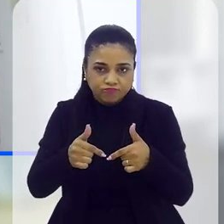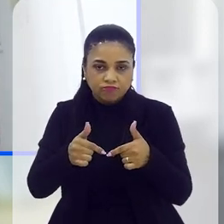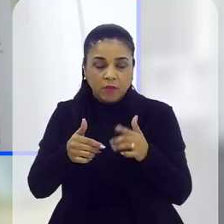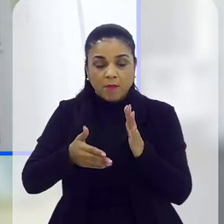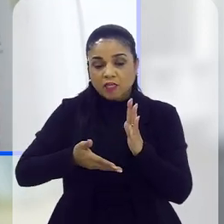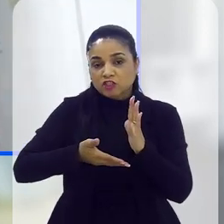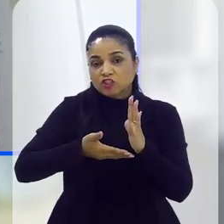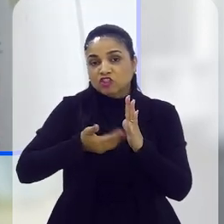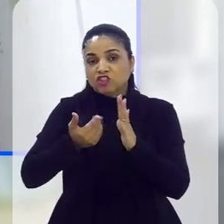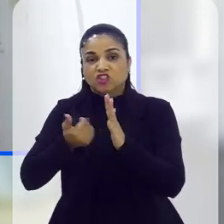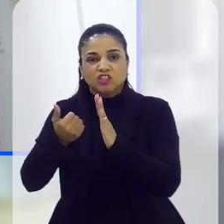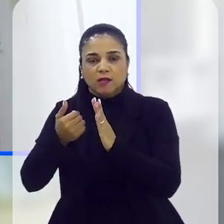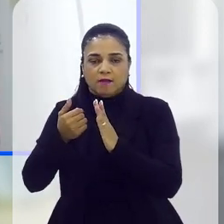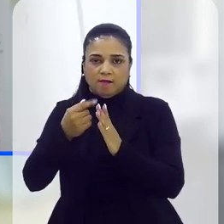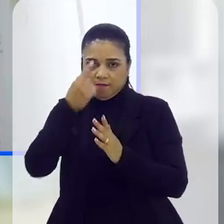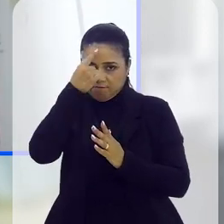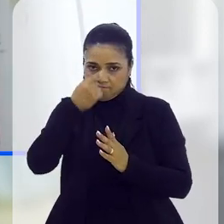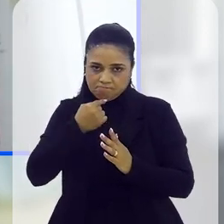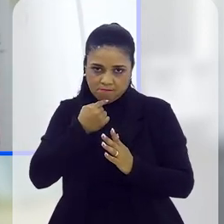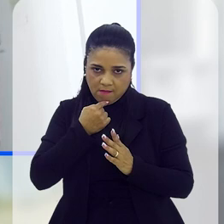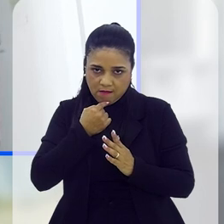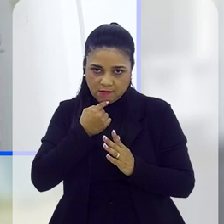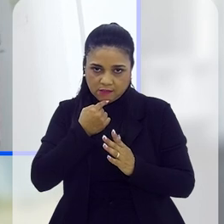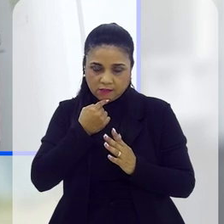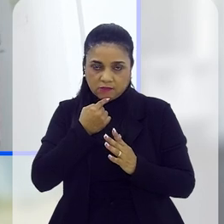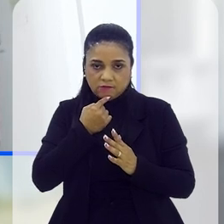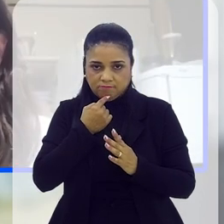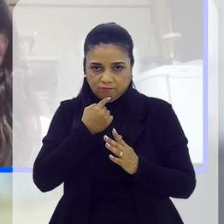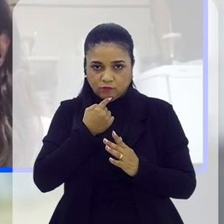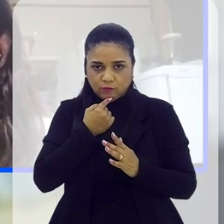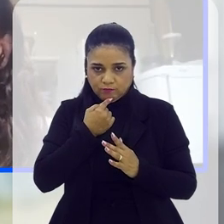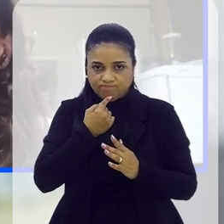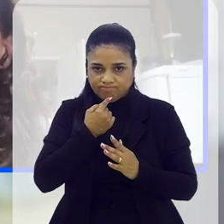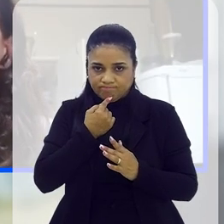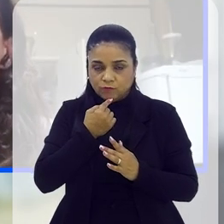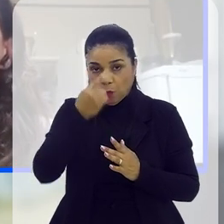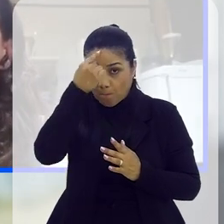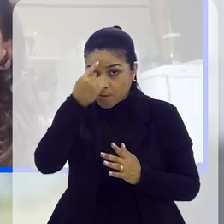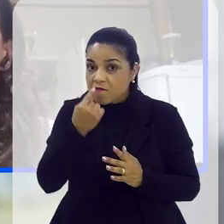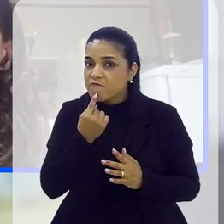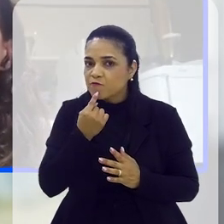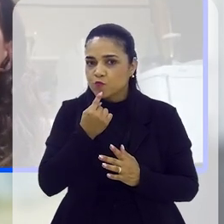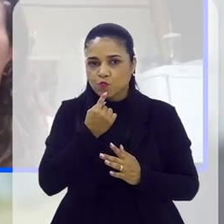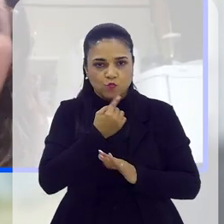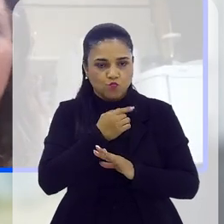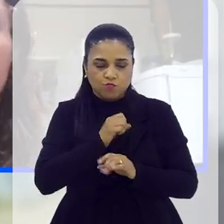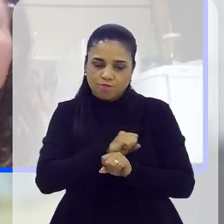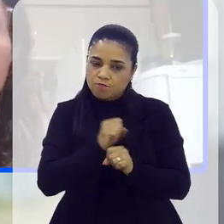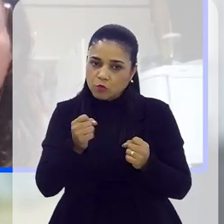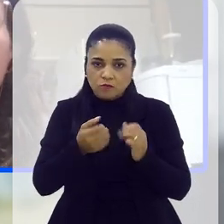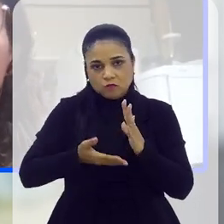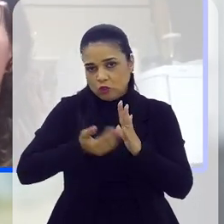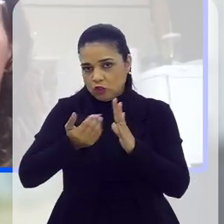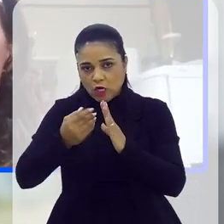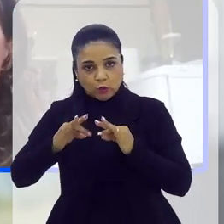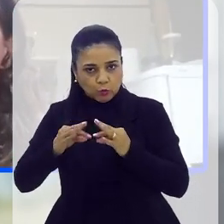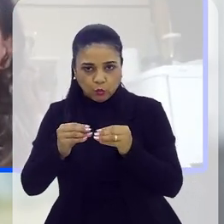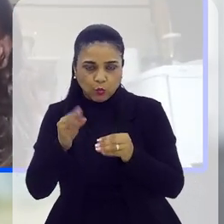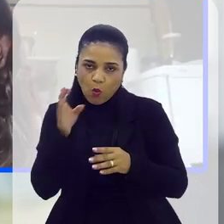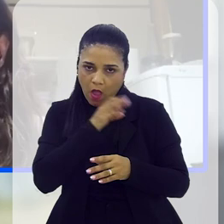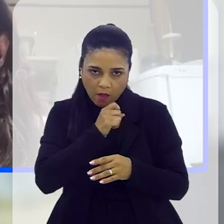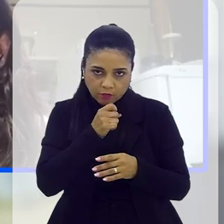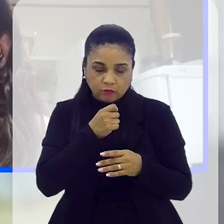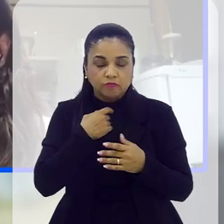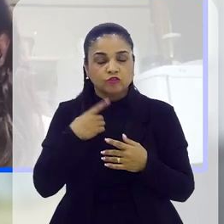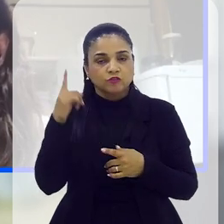para retirar essa imagem do ar, dos perfis, até por conta, talvez, também de